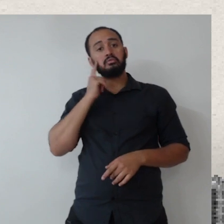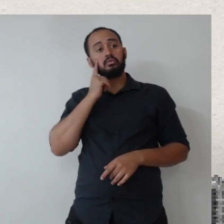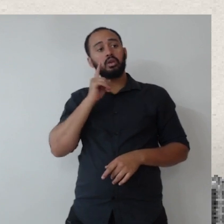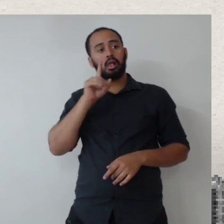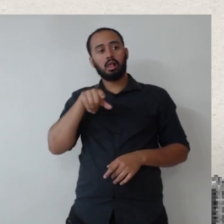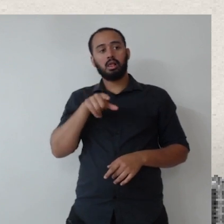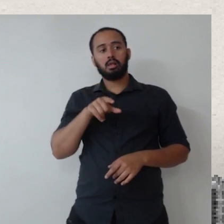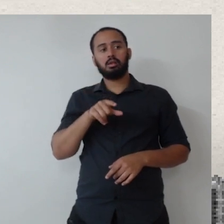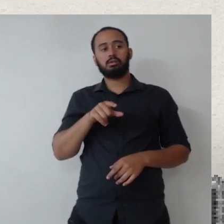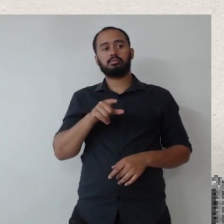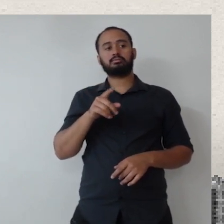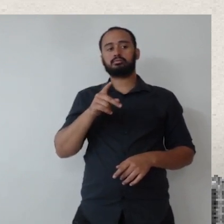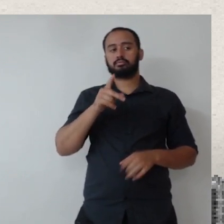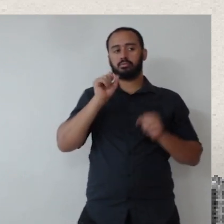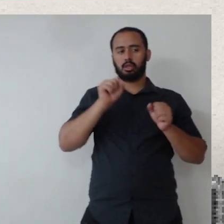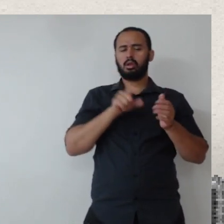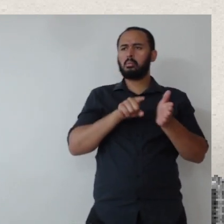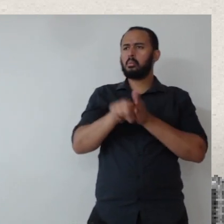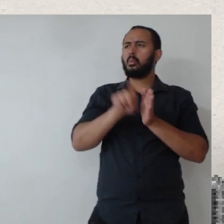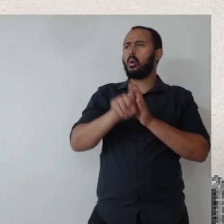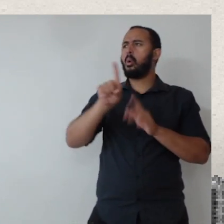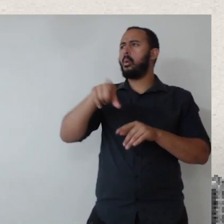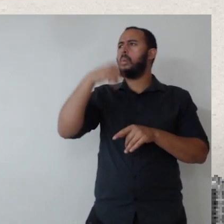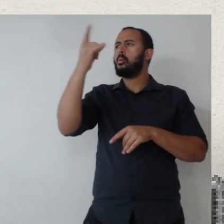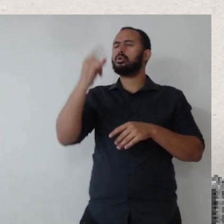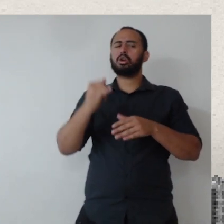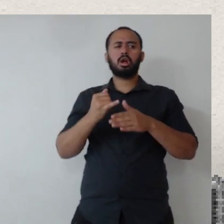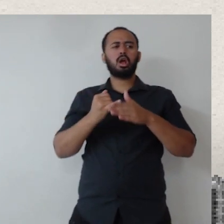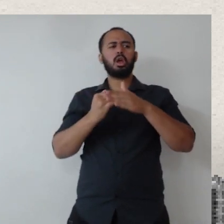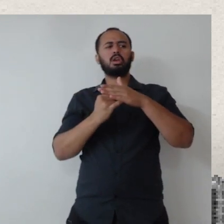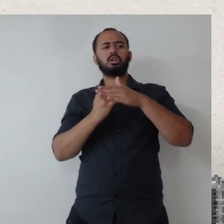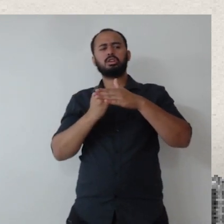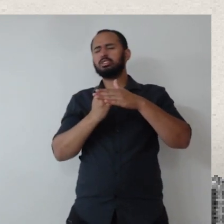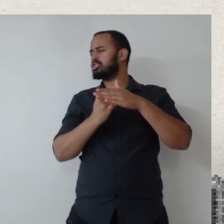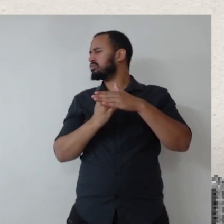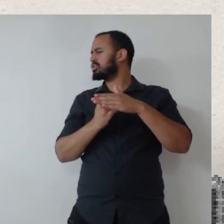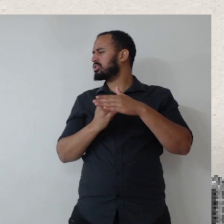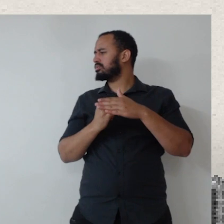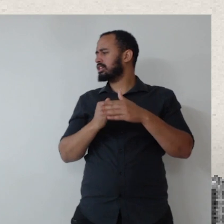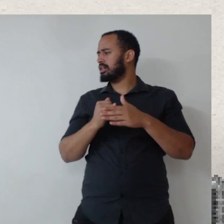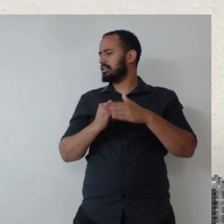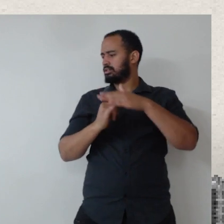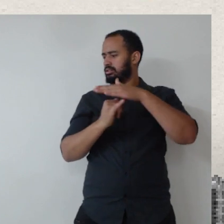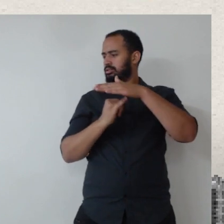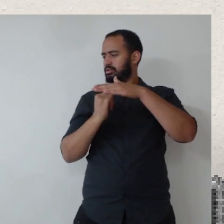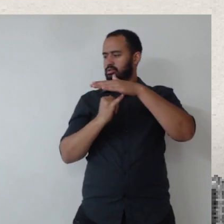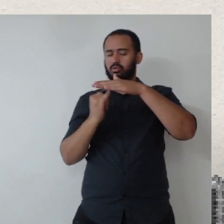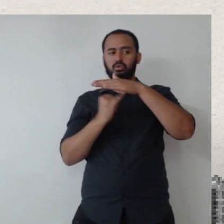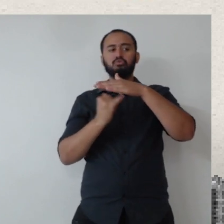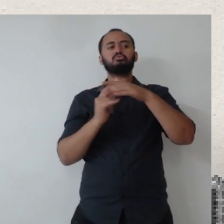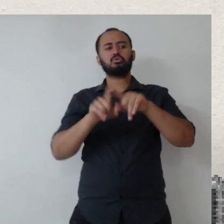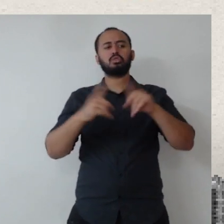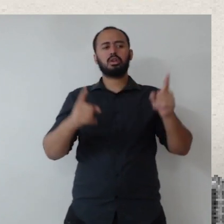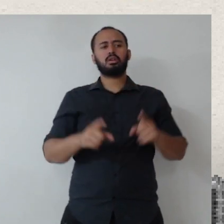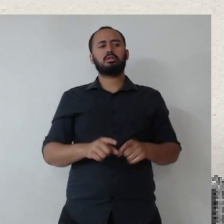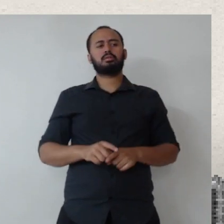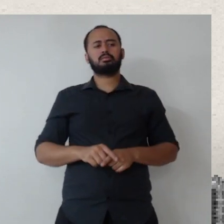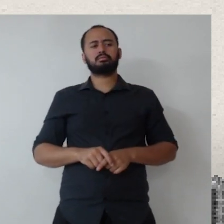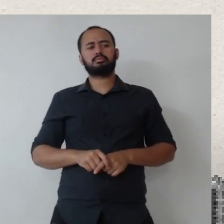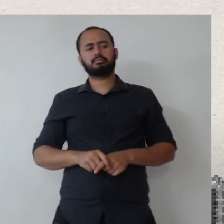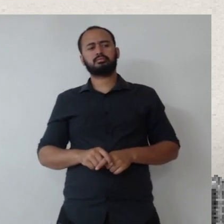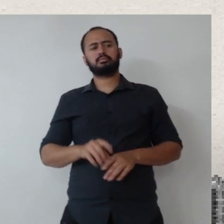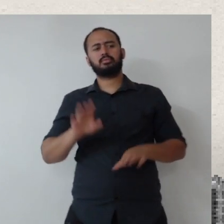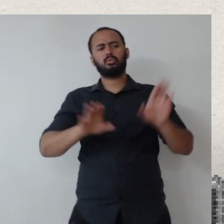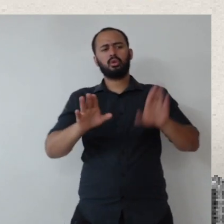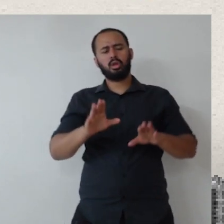rede, né? Você perguntar para as outras instituições, outros tribunais. Então, a gente trabalha muito com essa lógica de que as redes, elas se ajudam